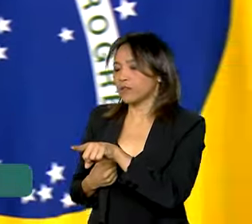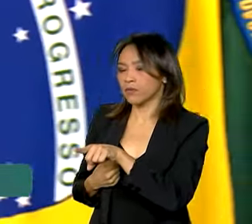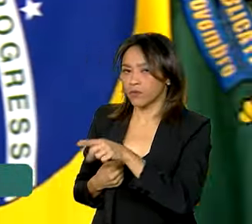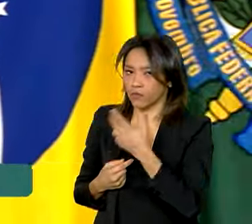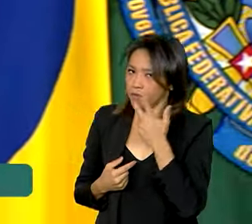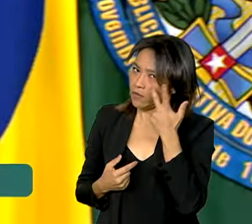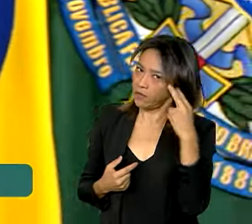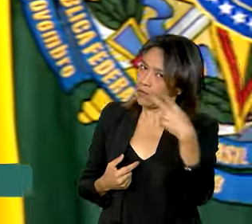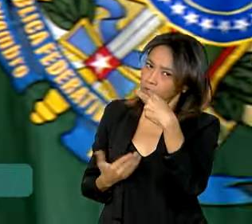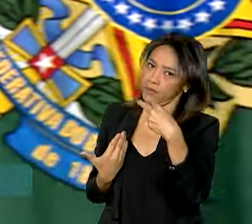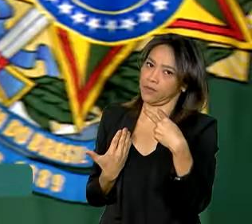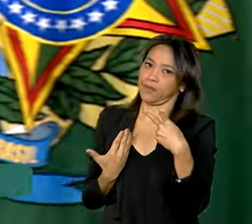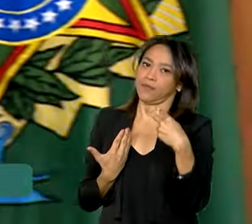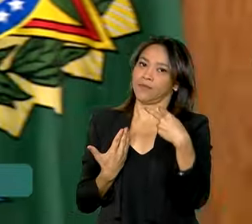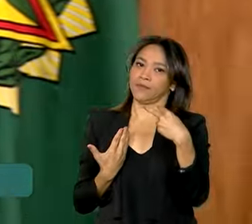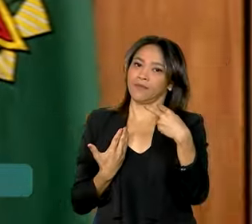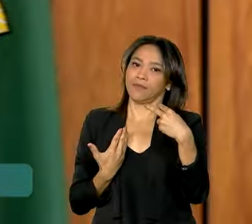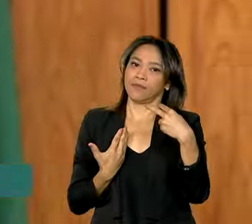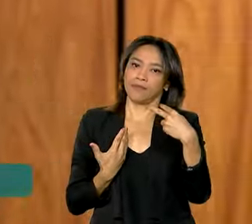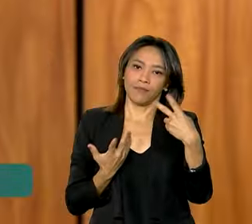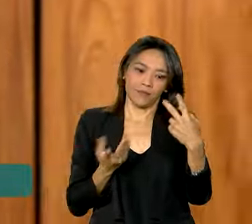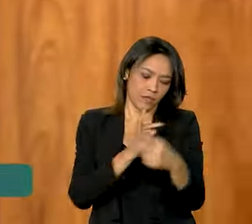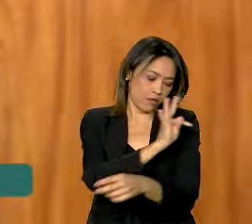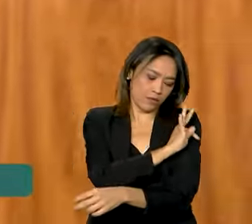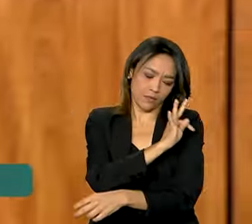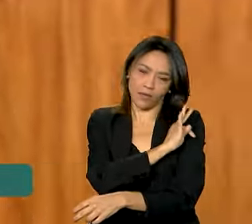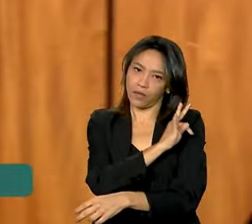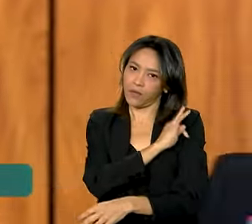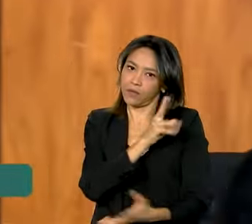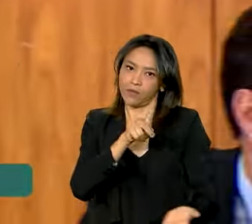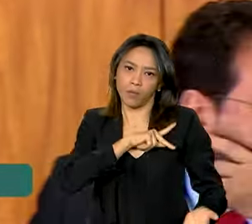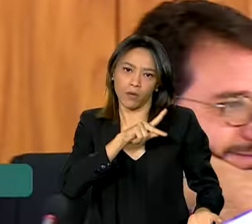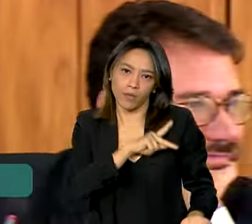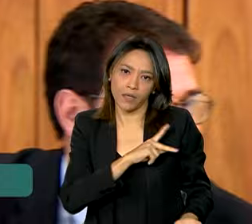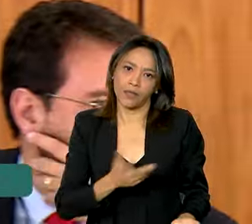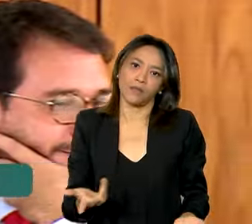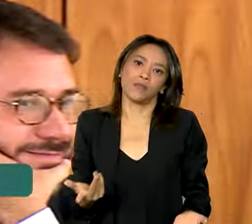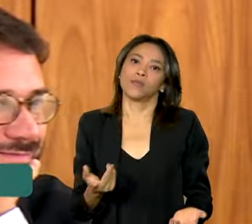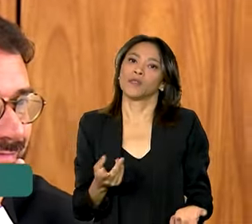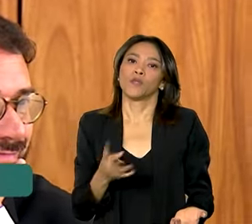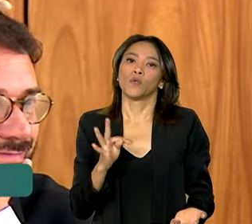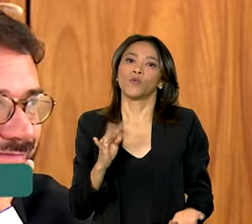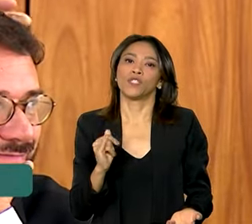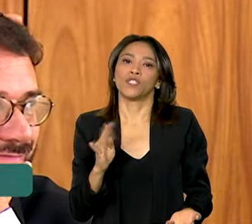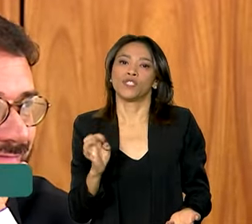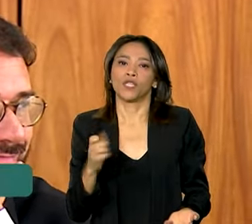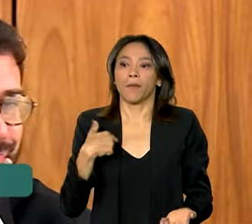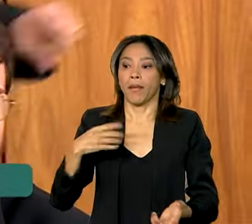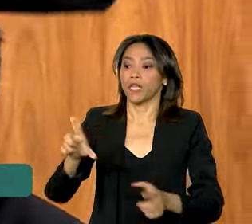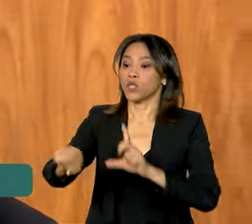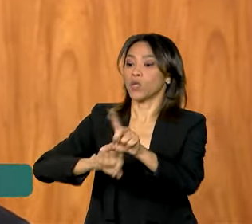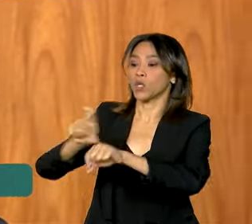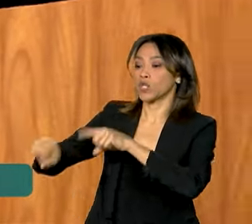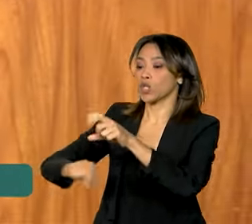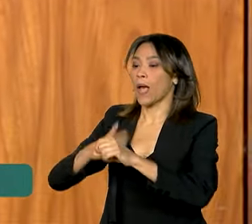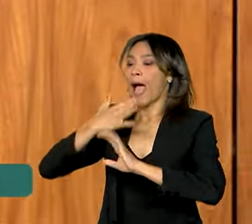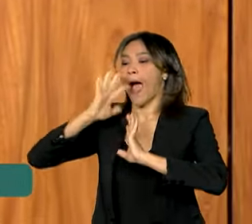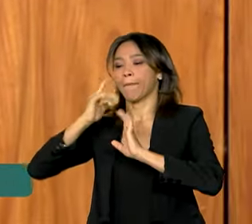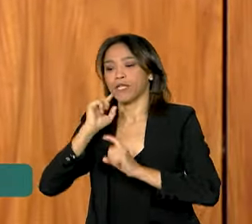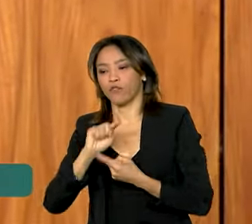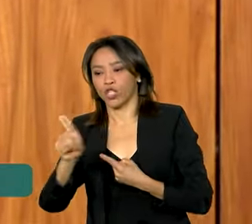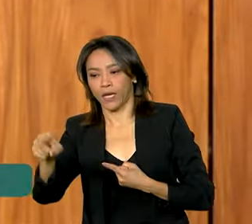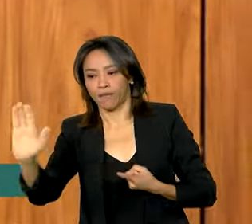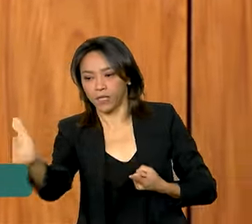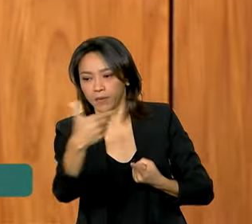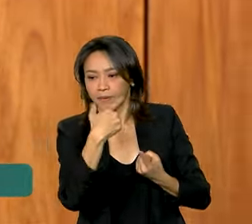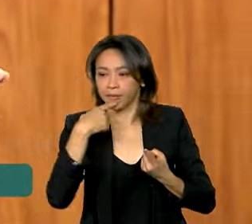Você não vê. Nem o técnico do Palmeiras, nem o Tite, anuncia. Esse cara do time do Flamengo fala, mas eu vou tirar fulano, não.